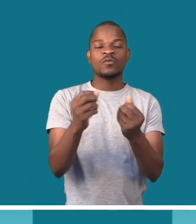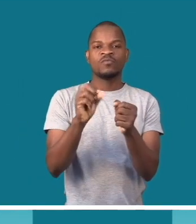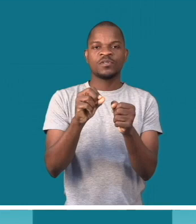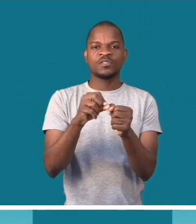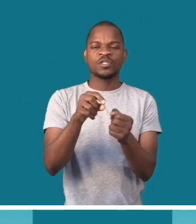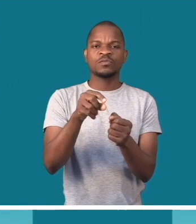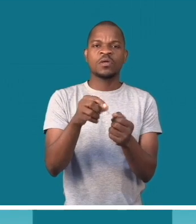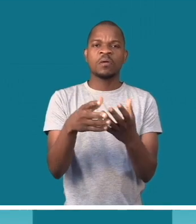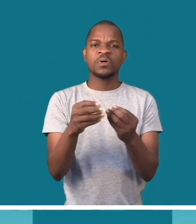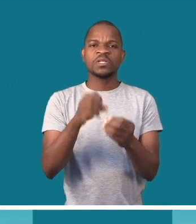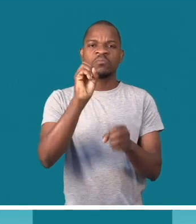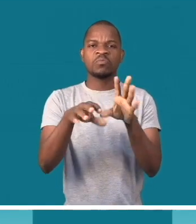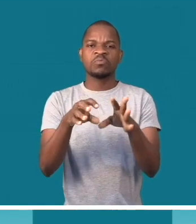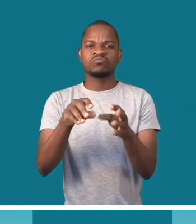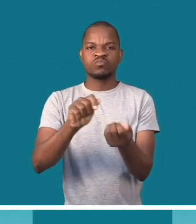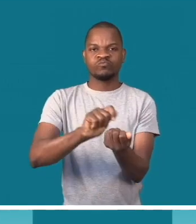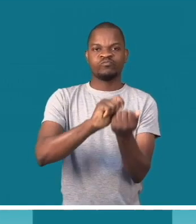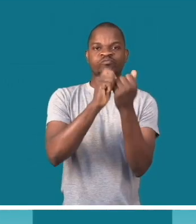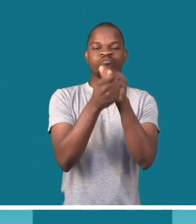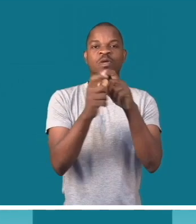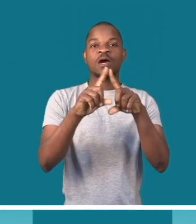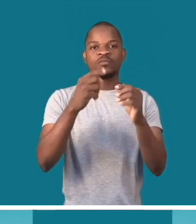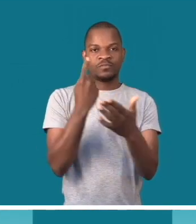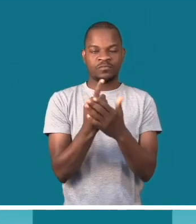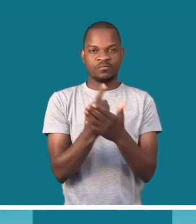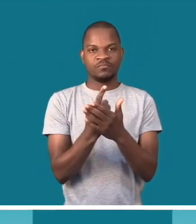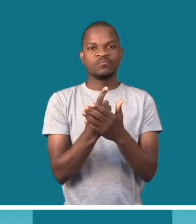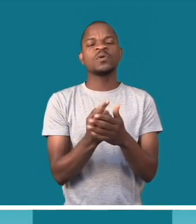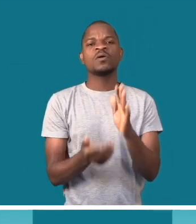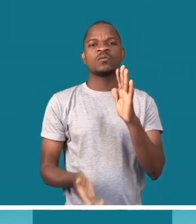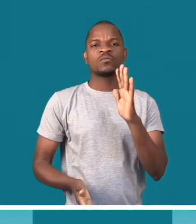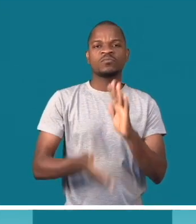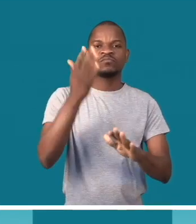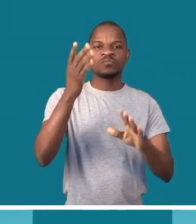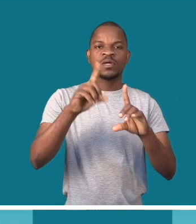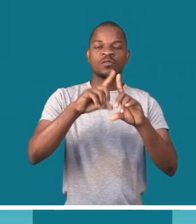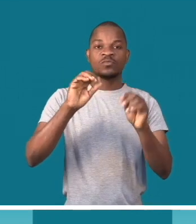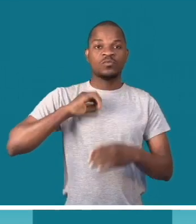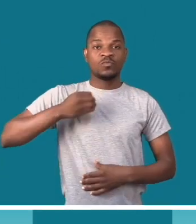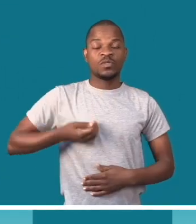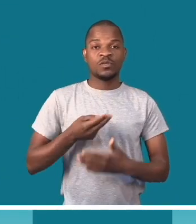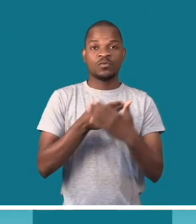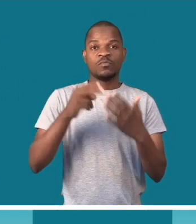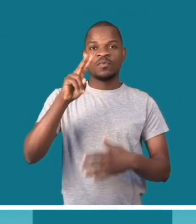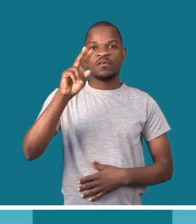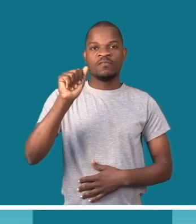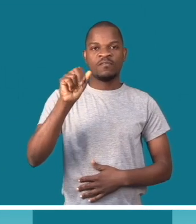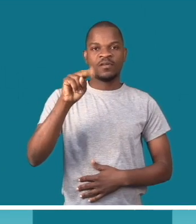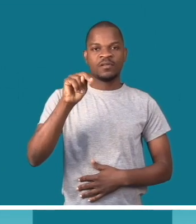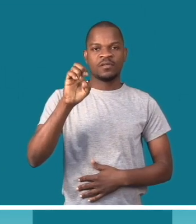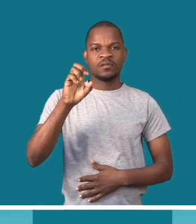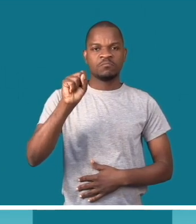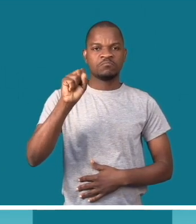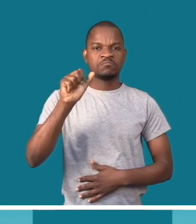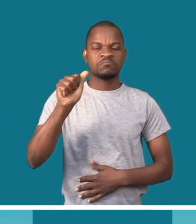podemos reaproveitar o lixo em produtos importantes. Começando com Vanessa da